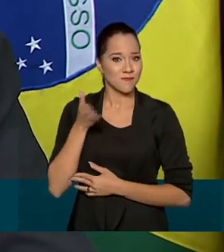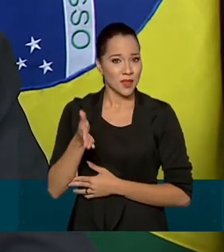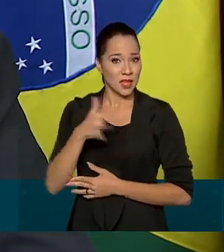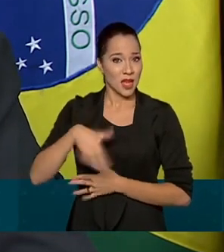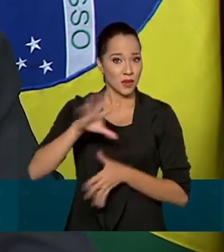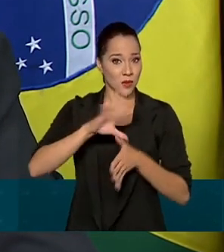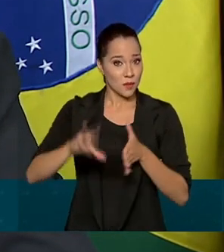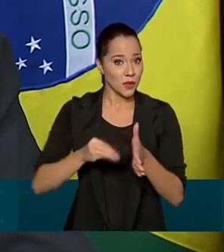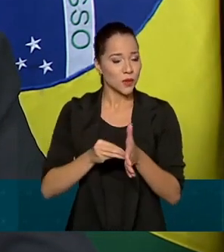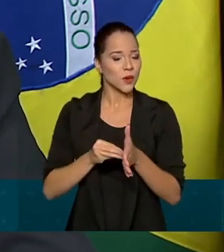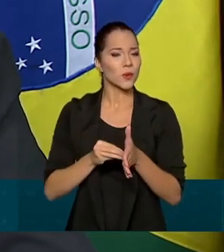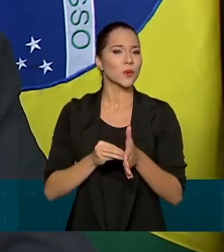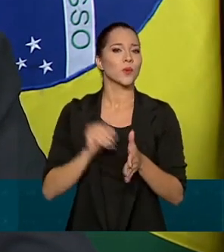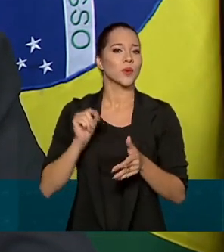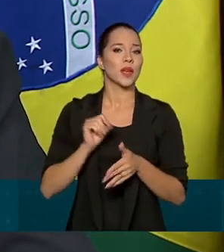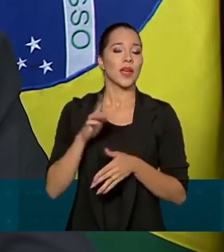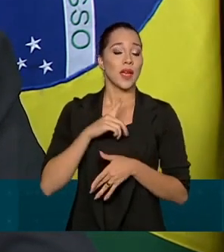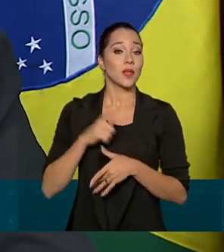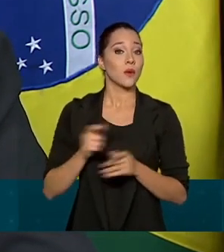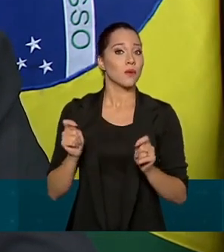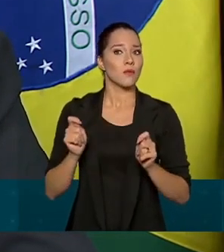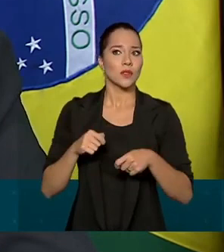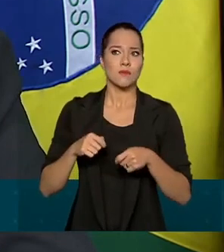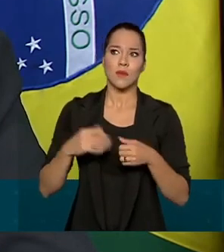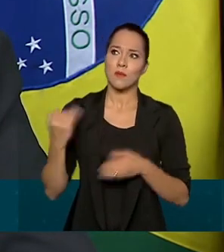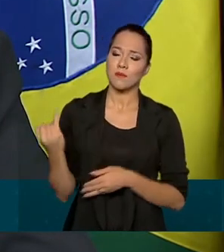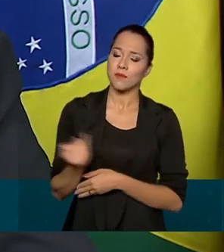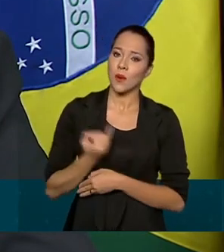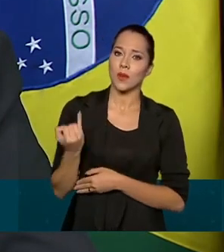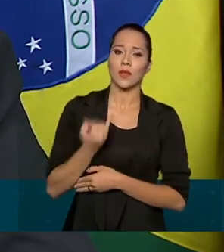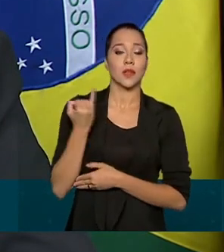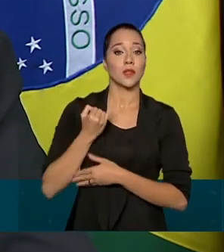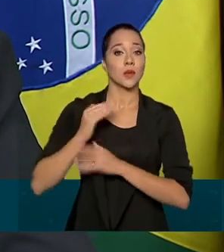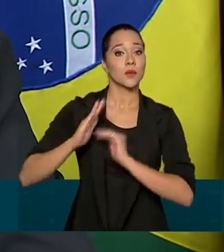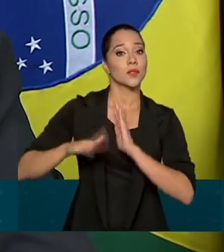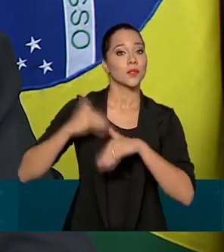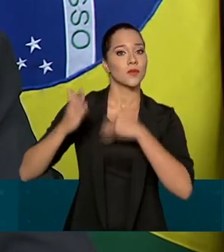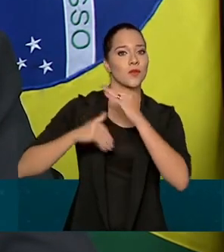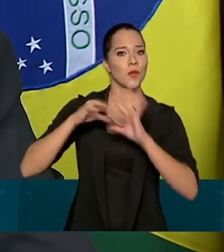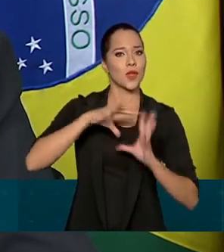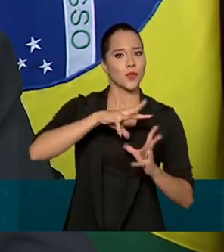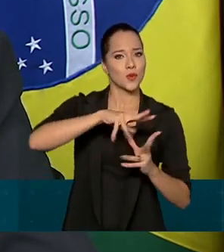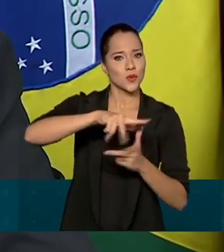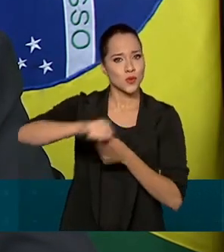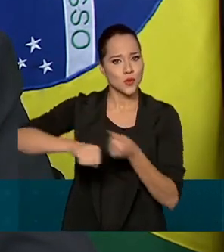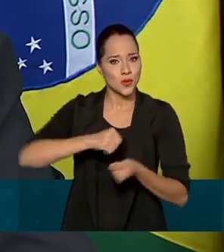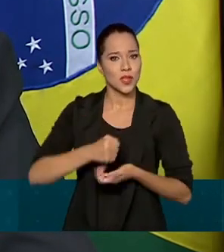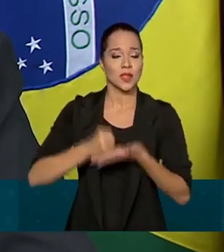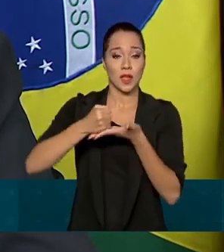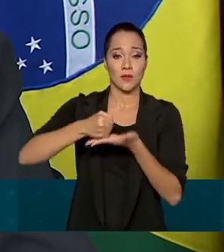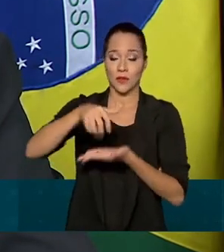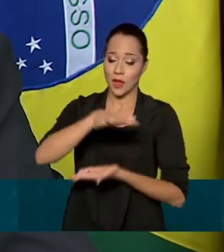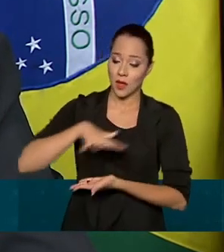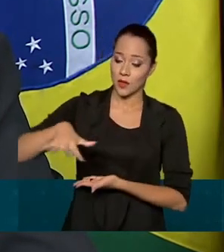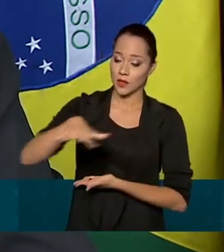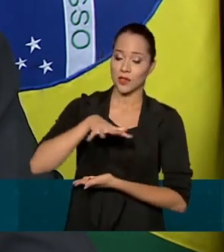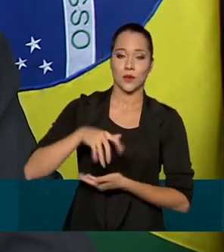amazônico é condição essencial para o desenvolvimento sustentável da região.